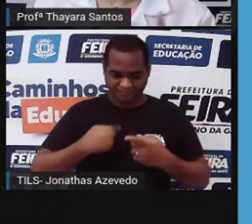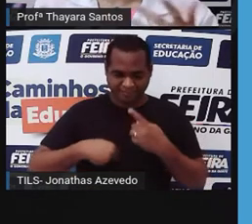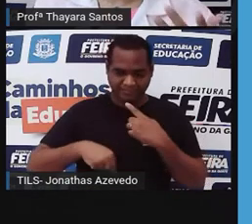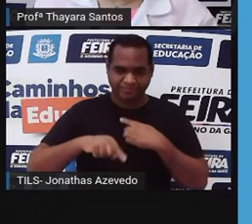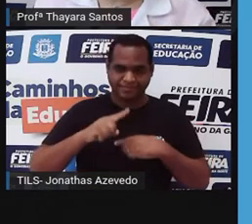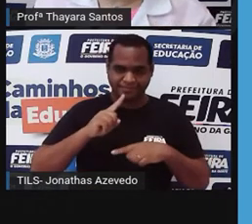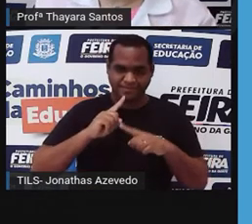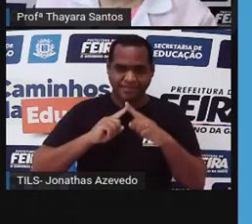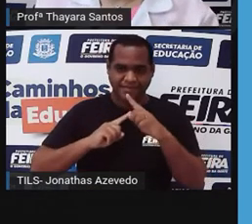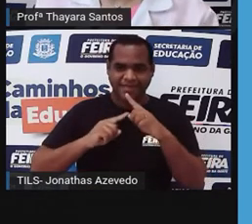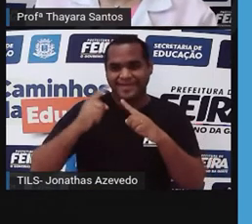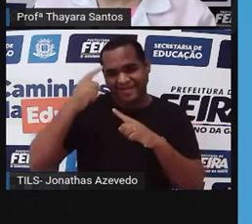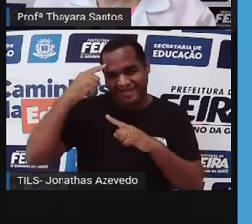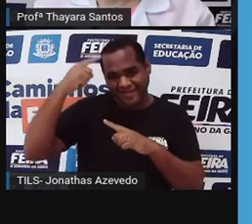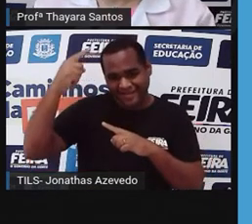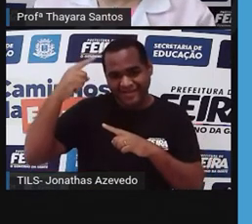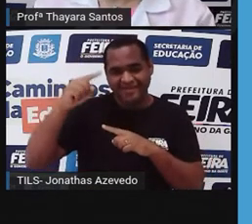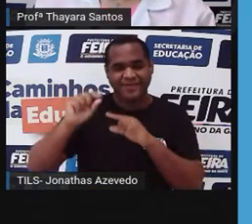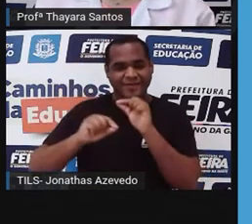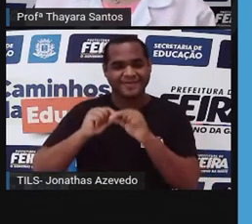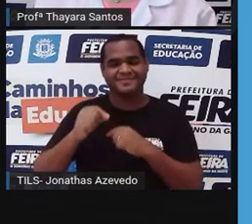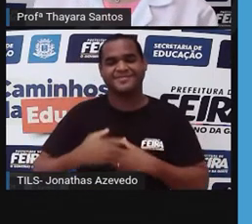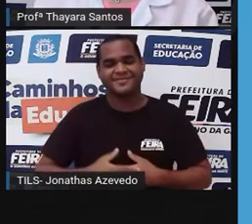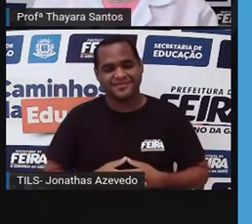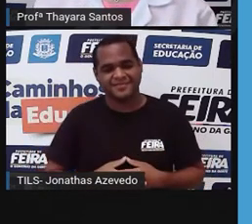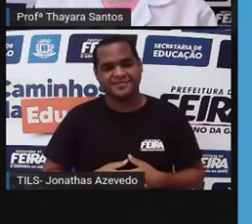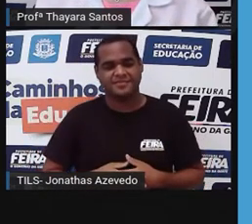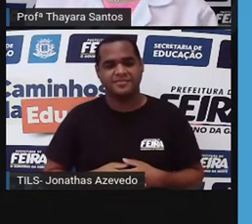dizer que elas só respiram por meio dos pulmões.